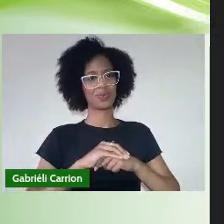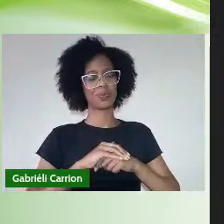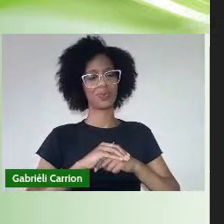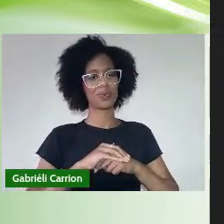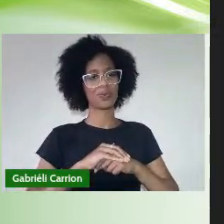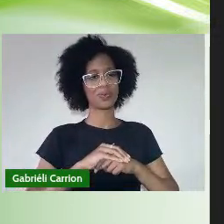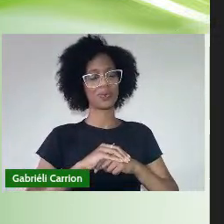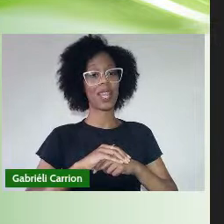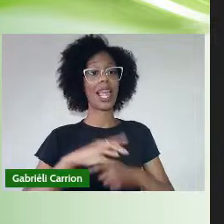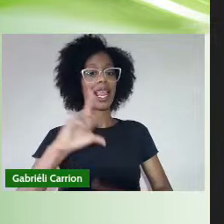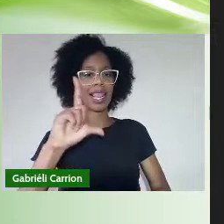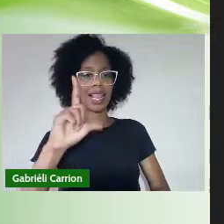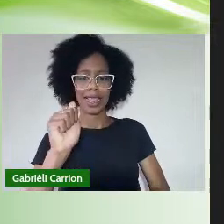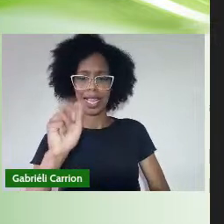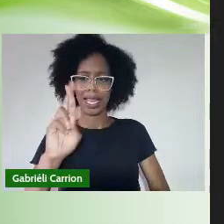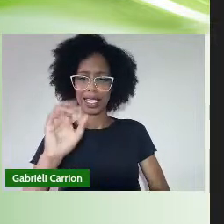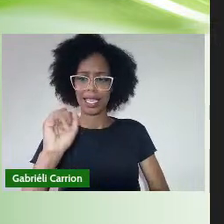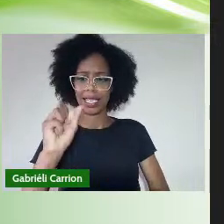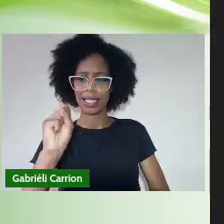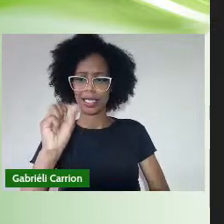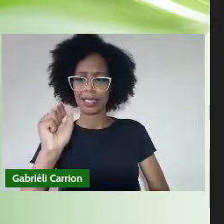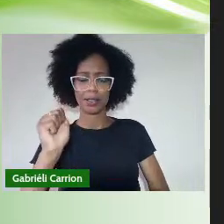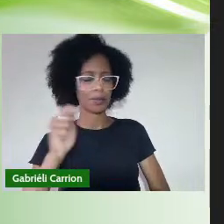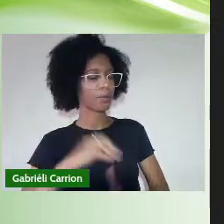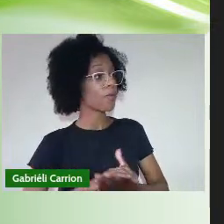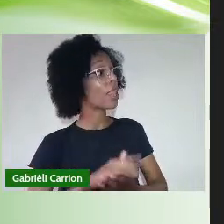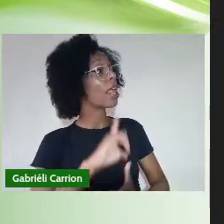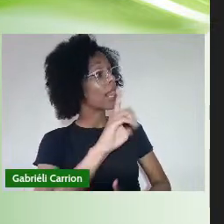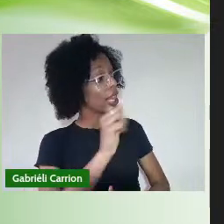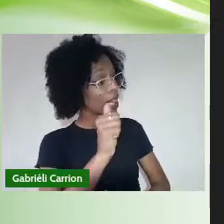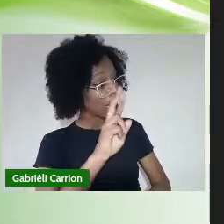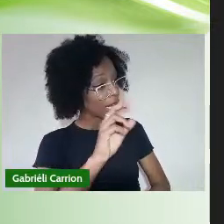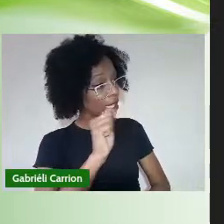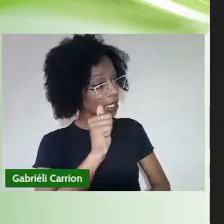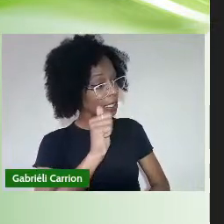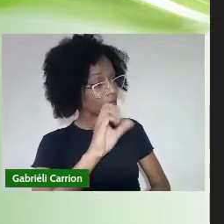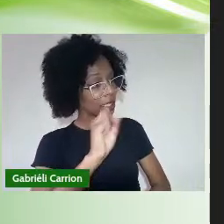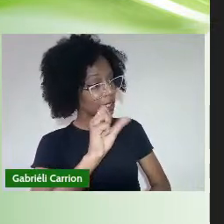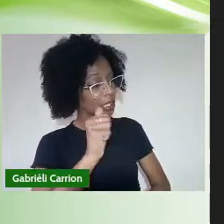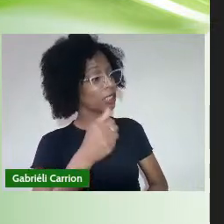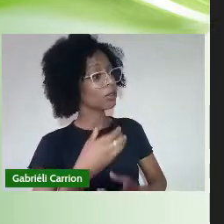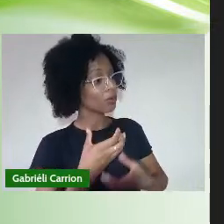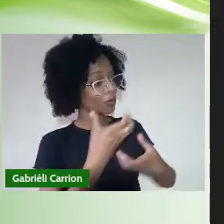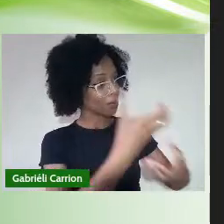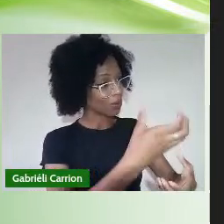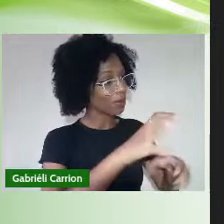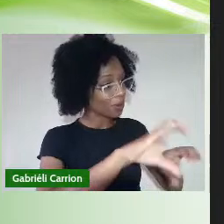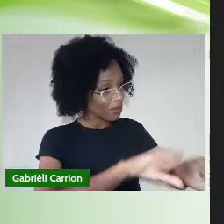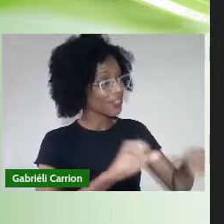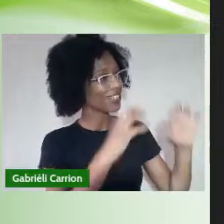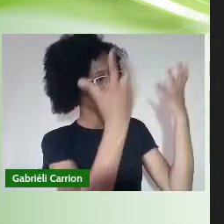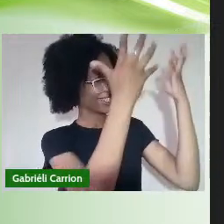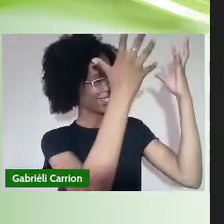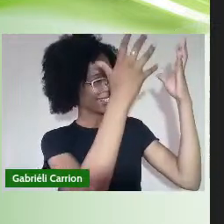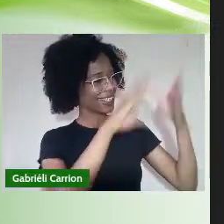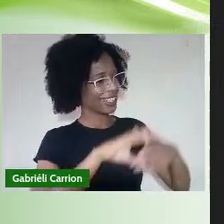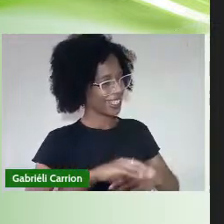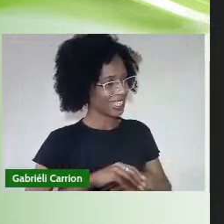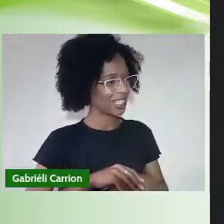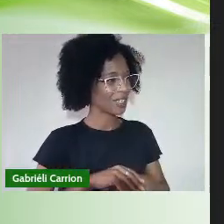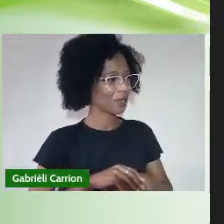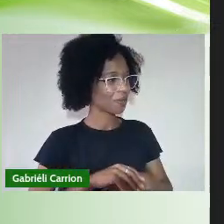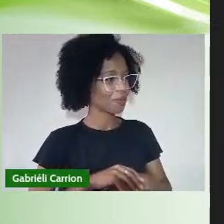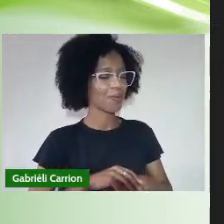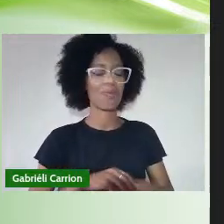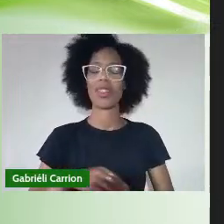Larissa de Araújo Larissa de Araújo Confira o Tio Grau Parabéns Gostaria de